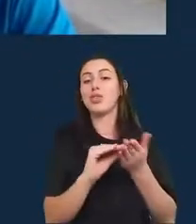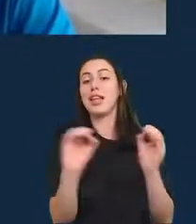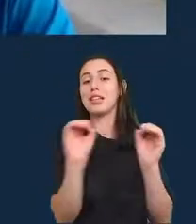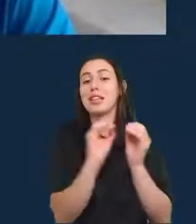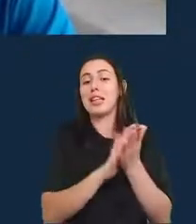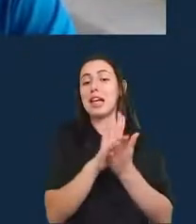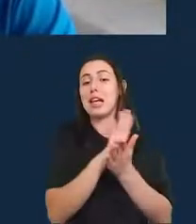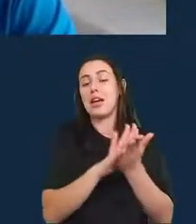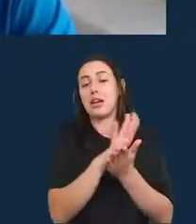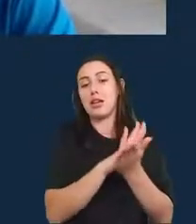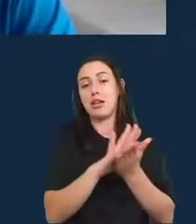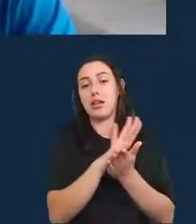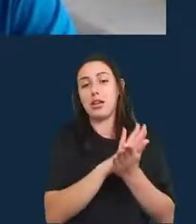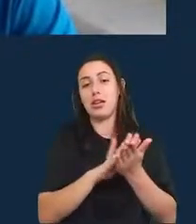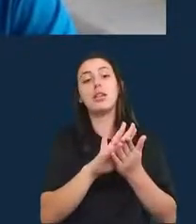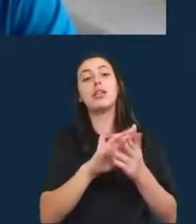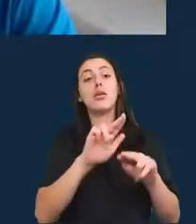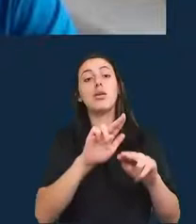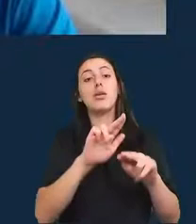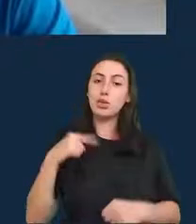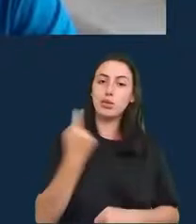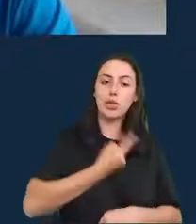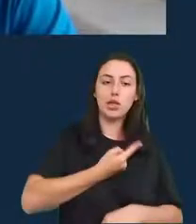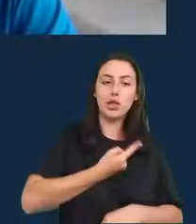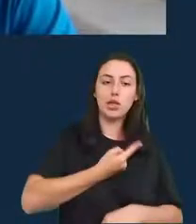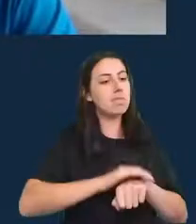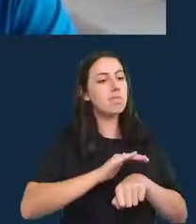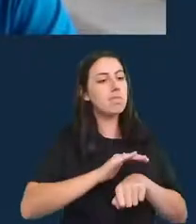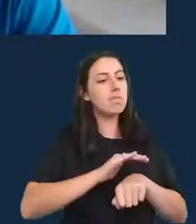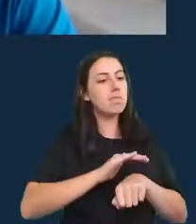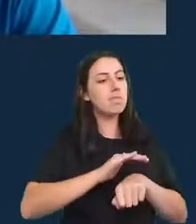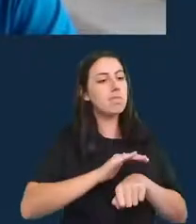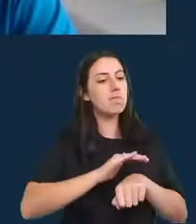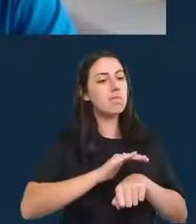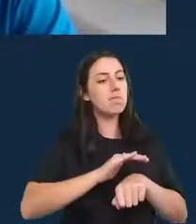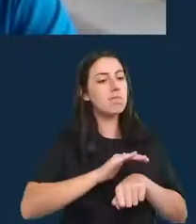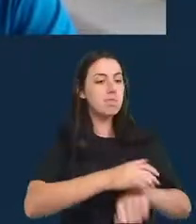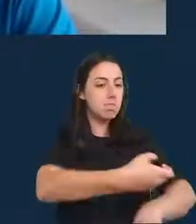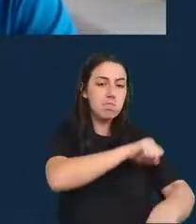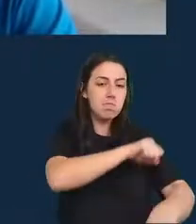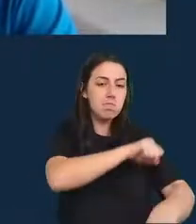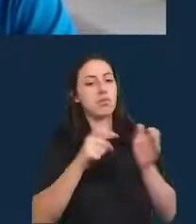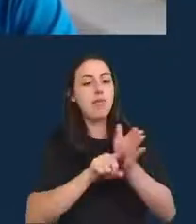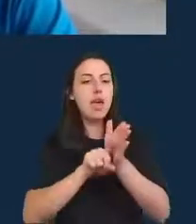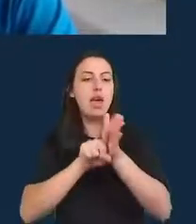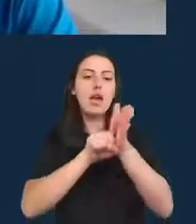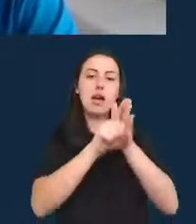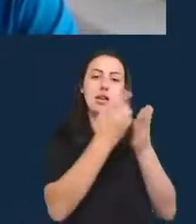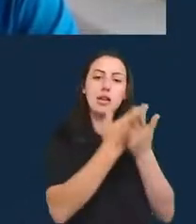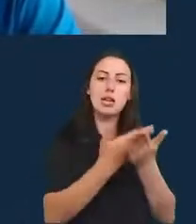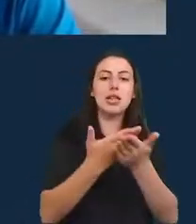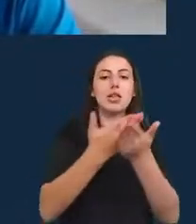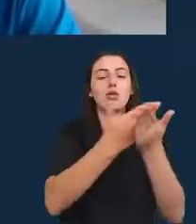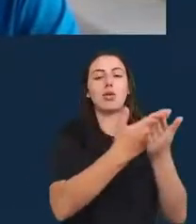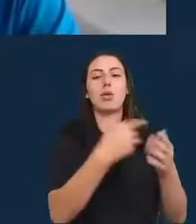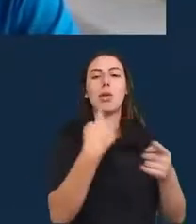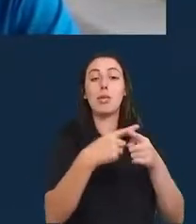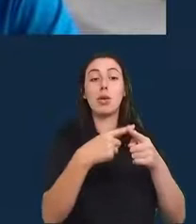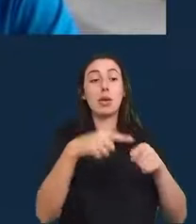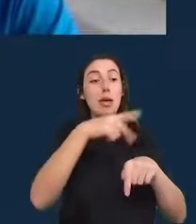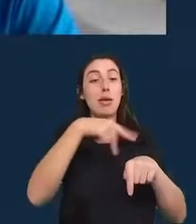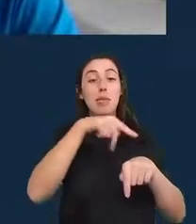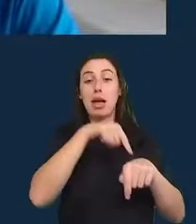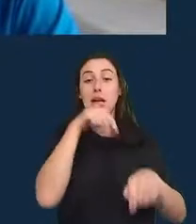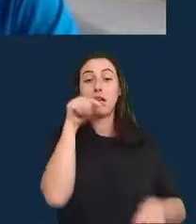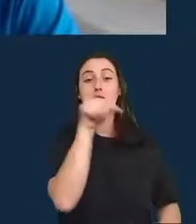tivemos que confiar nas nossas próprias estimativas, isso foi bem bacana, porque, bom, nos países com os piores surtos recentes, nós